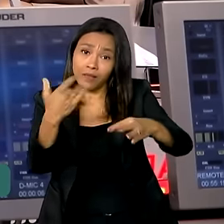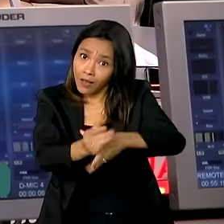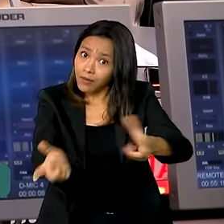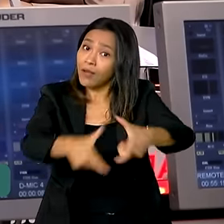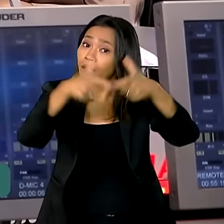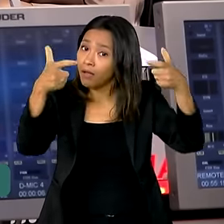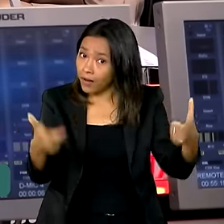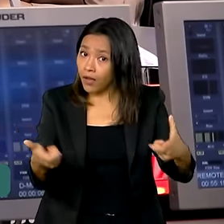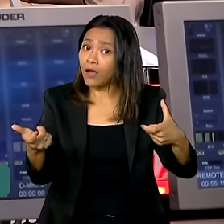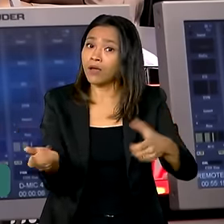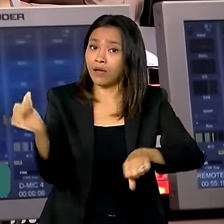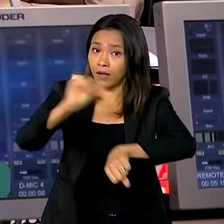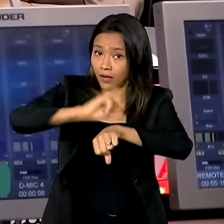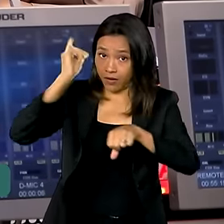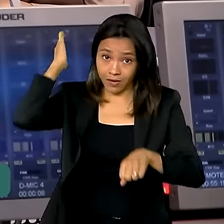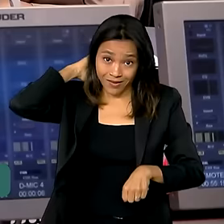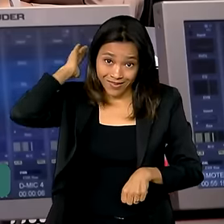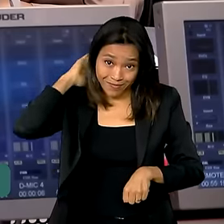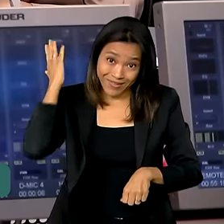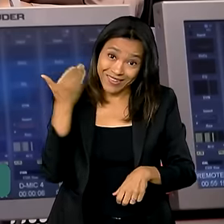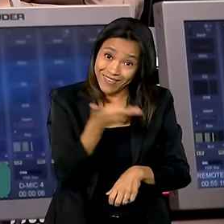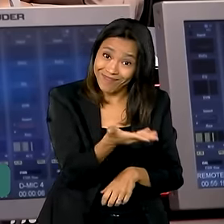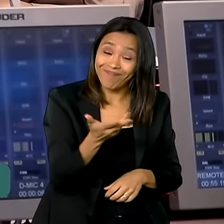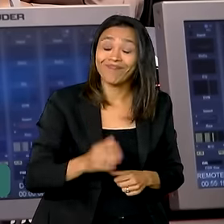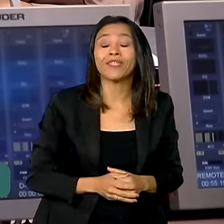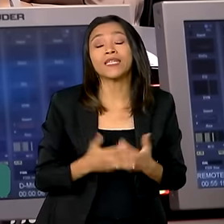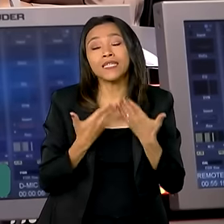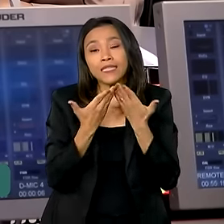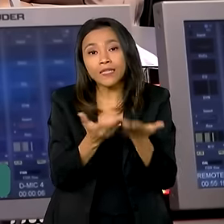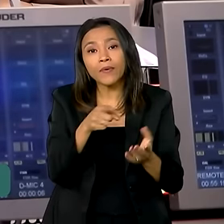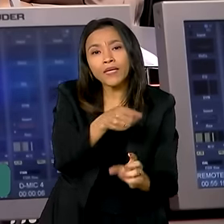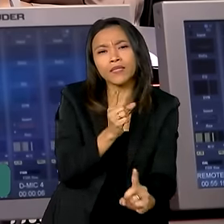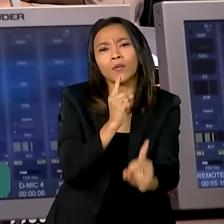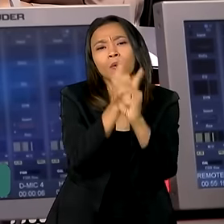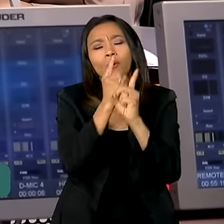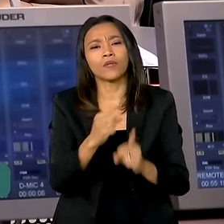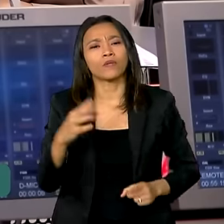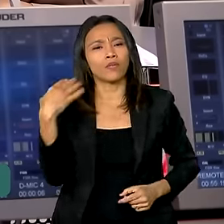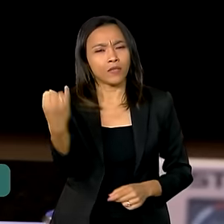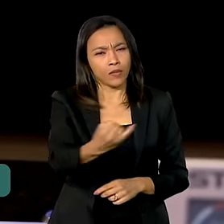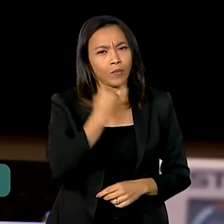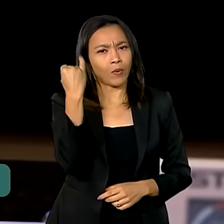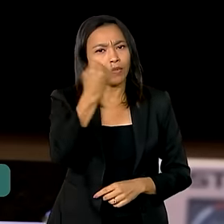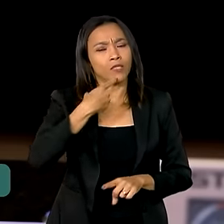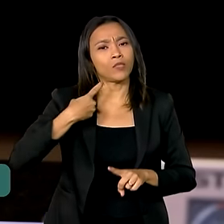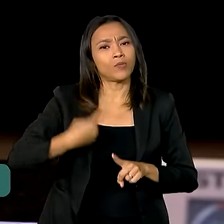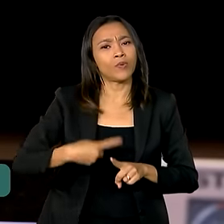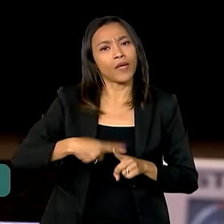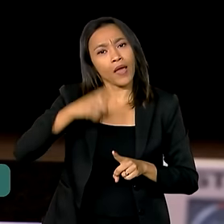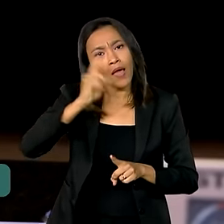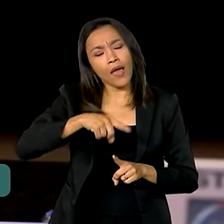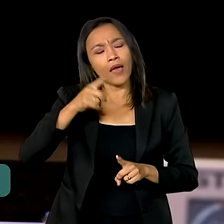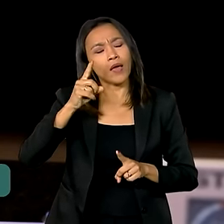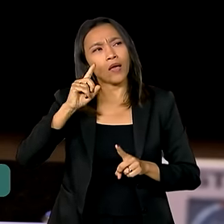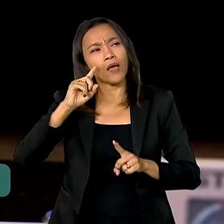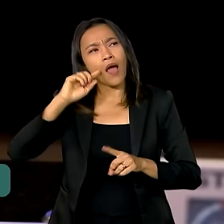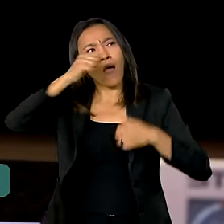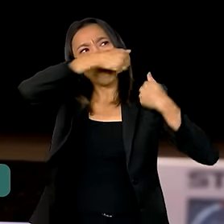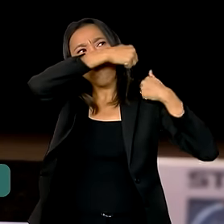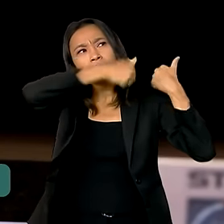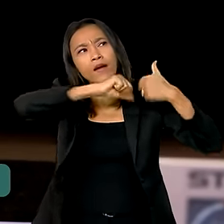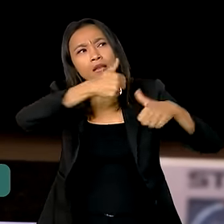Belém, no coração da Amazônia. A COP30 vai ser muito importante porque vai ser um momento de revisão das metas